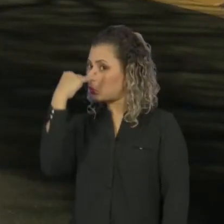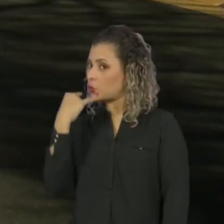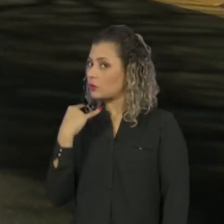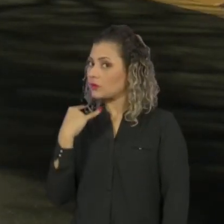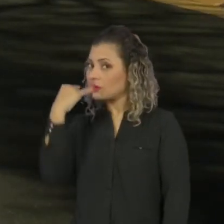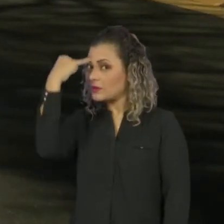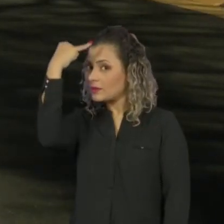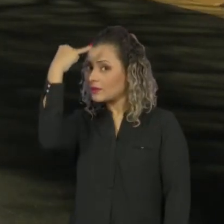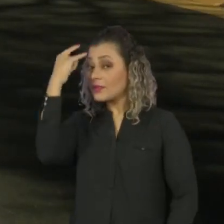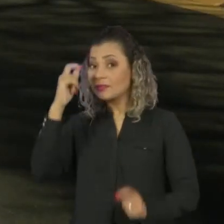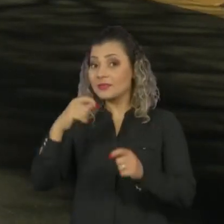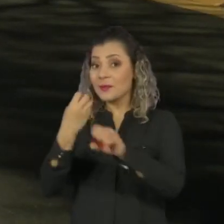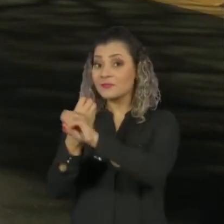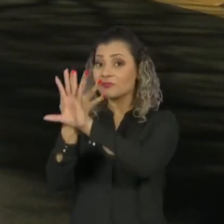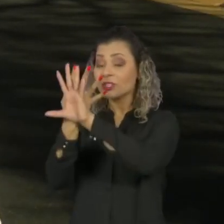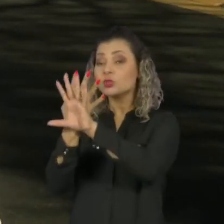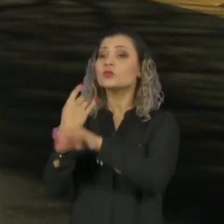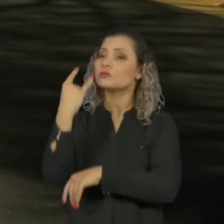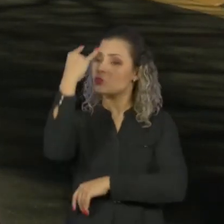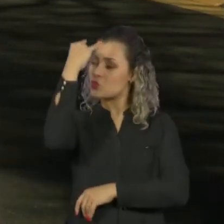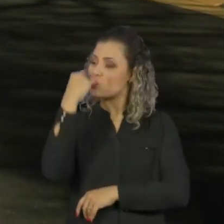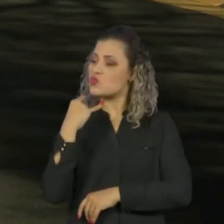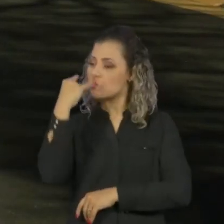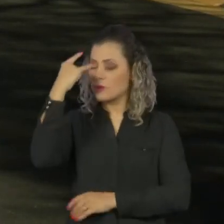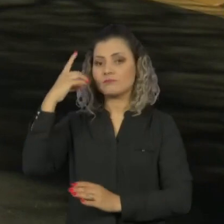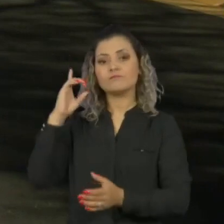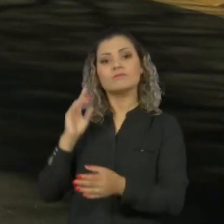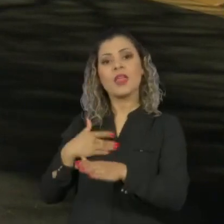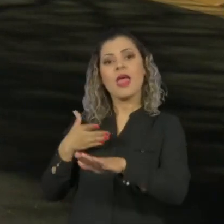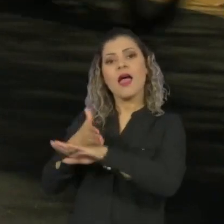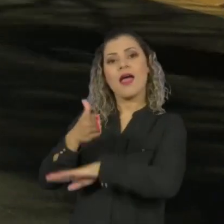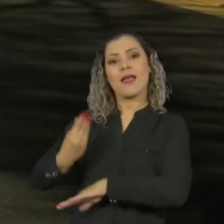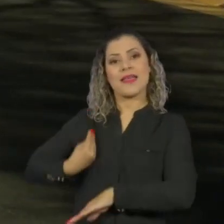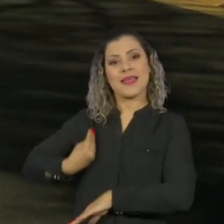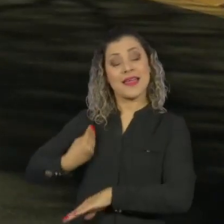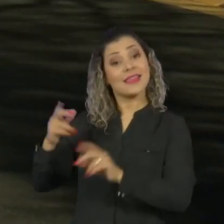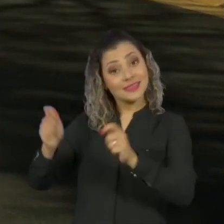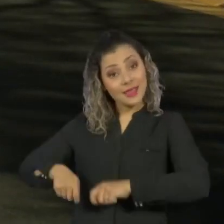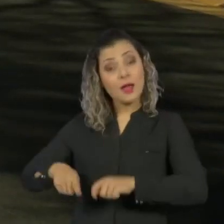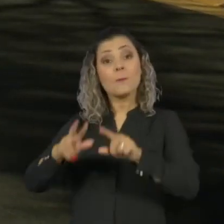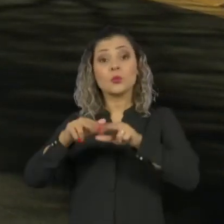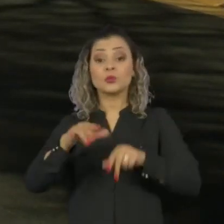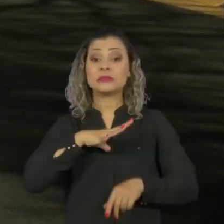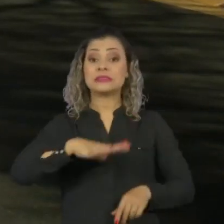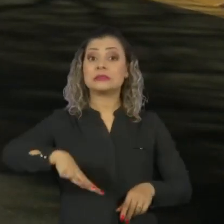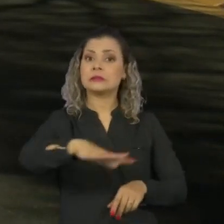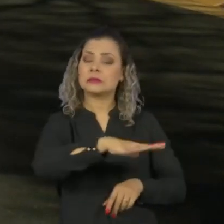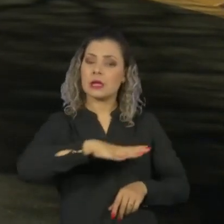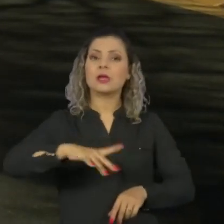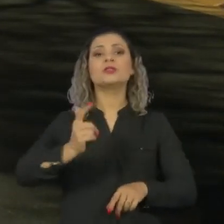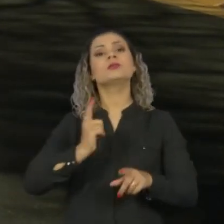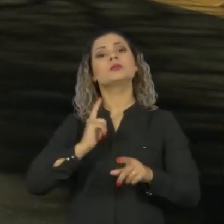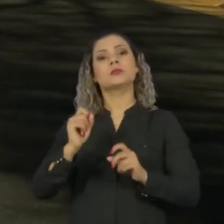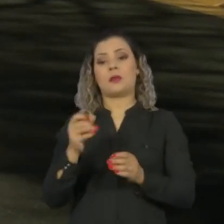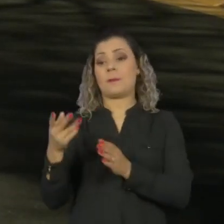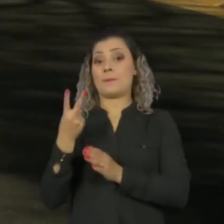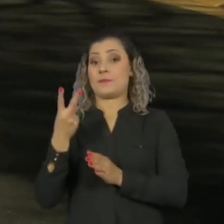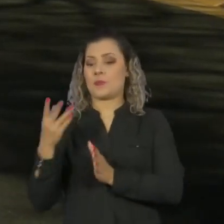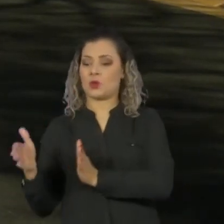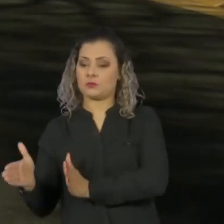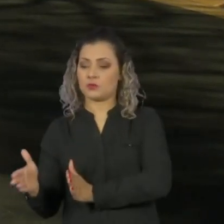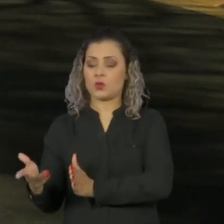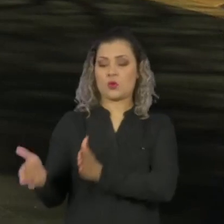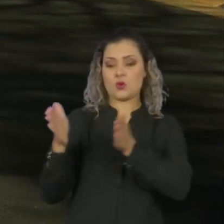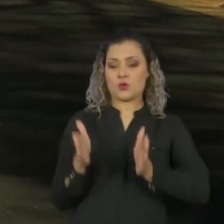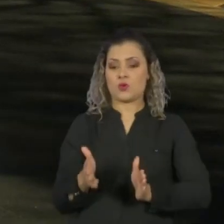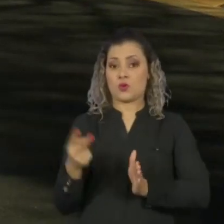fazer o curso por videoconferência. Essa autorização vale apenas para as cidades que estão a partir da fase 2 do plano de